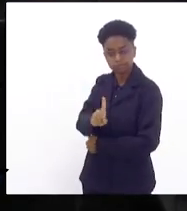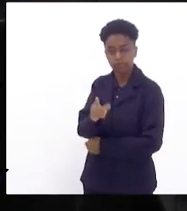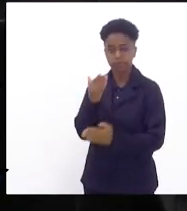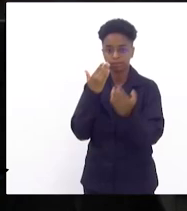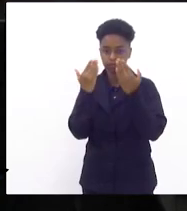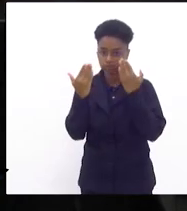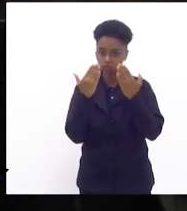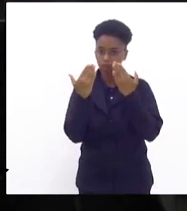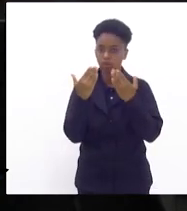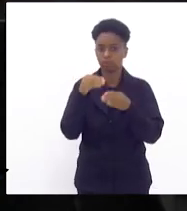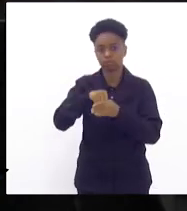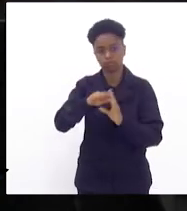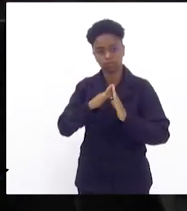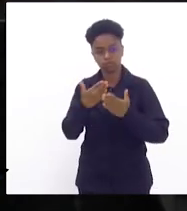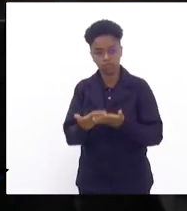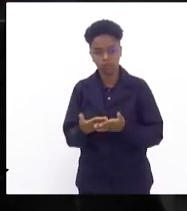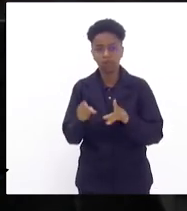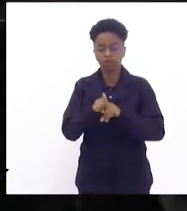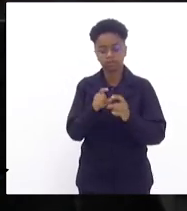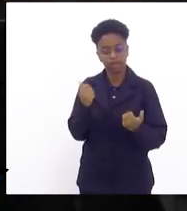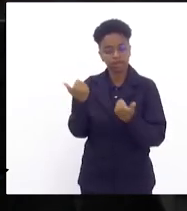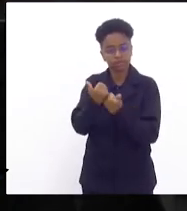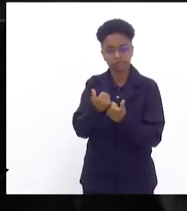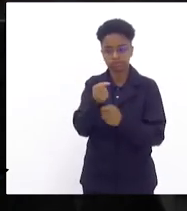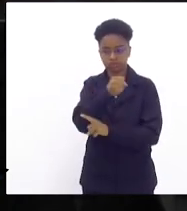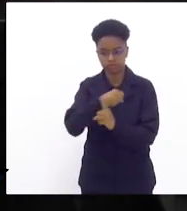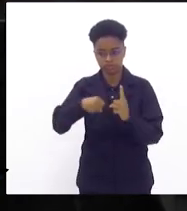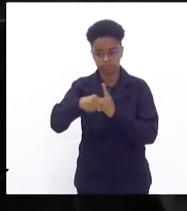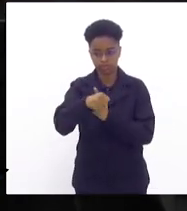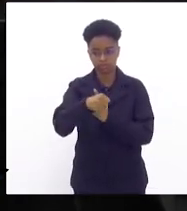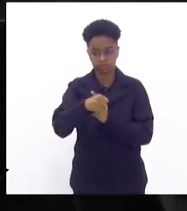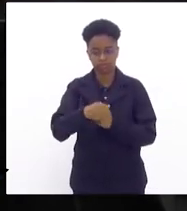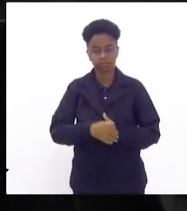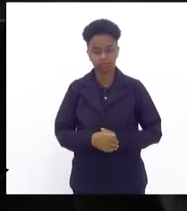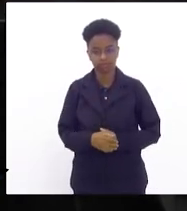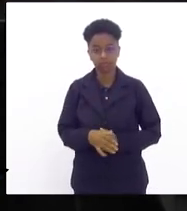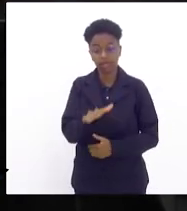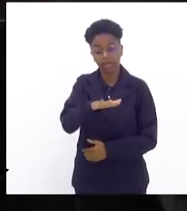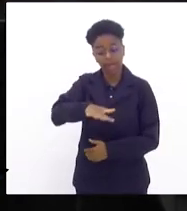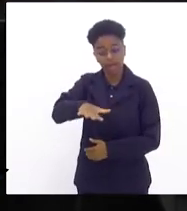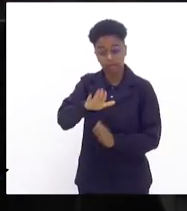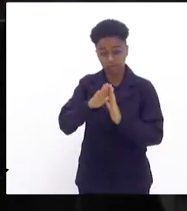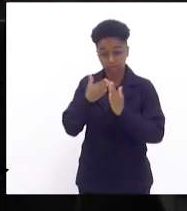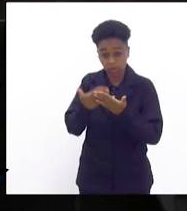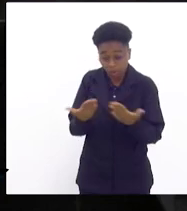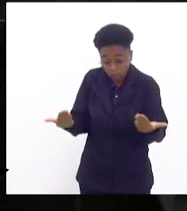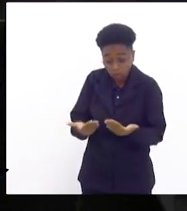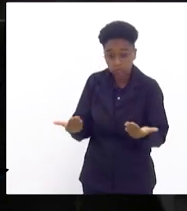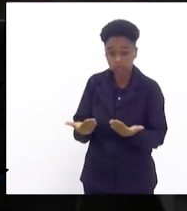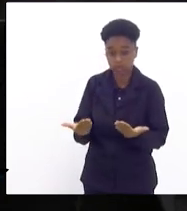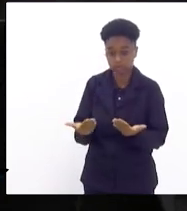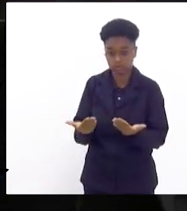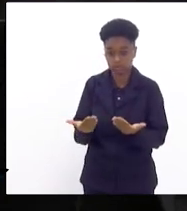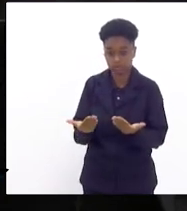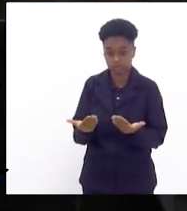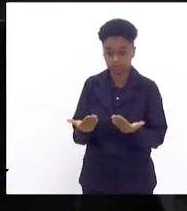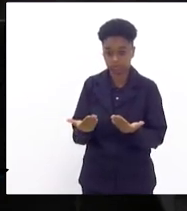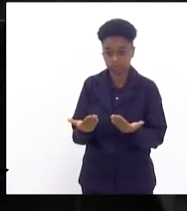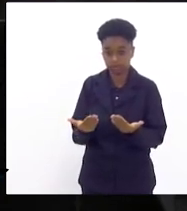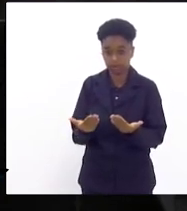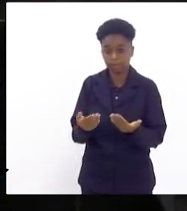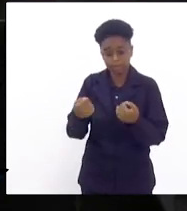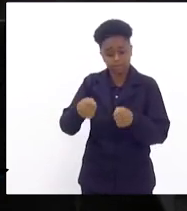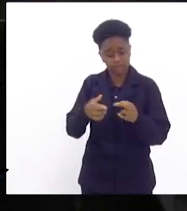a presença de assistente social, o ambiente escolar nos dias atuais, ele tem uma